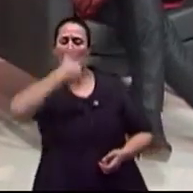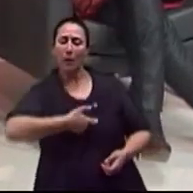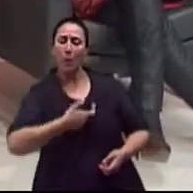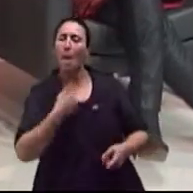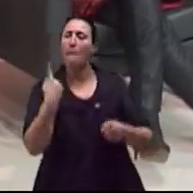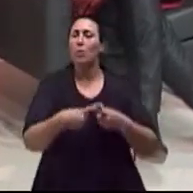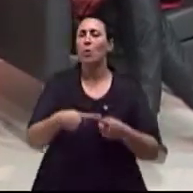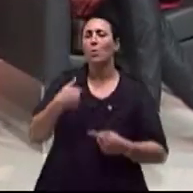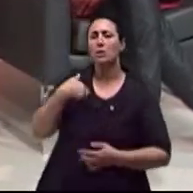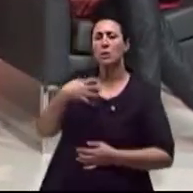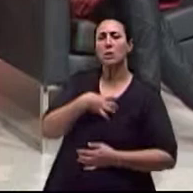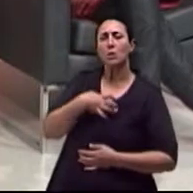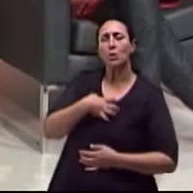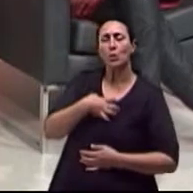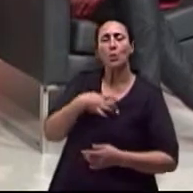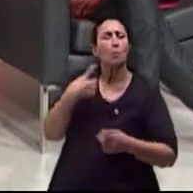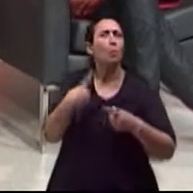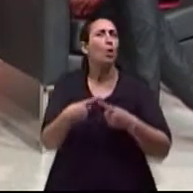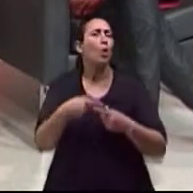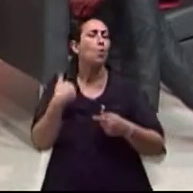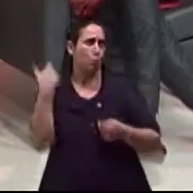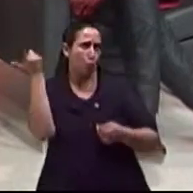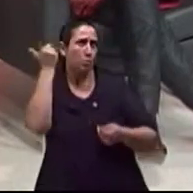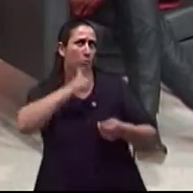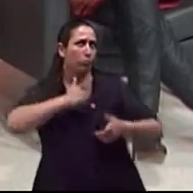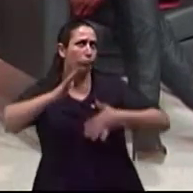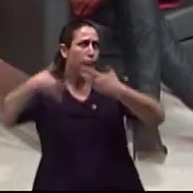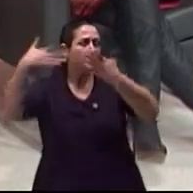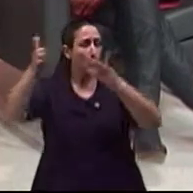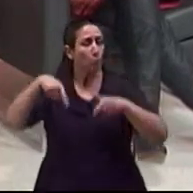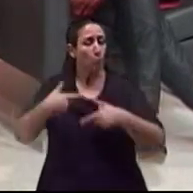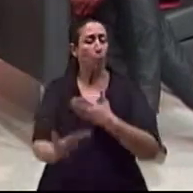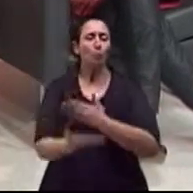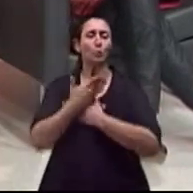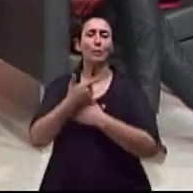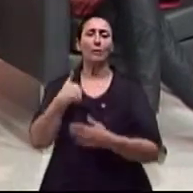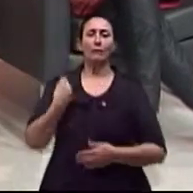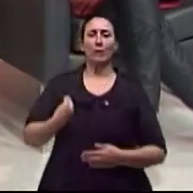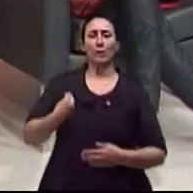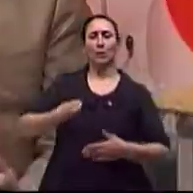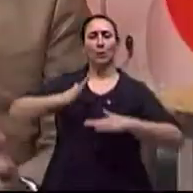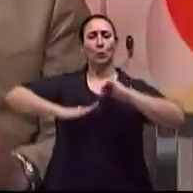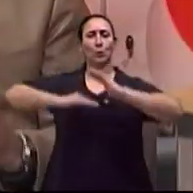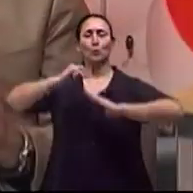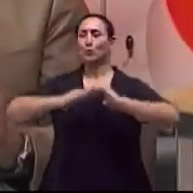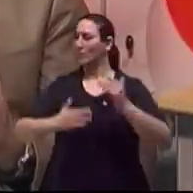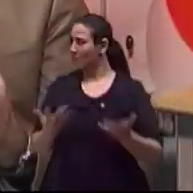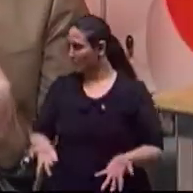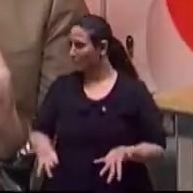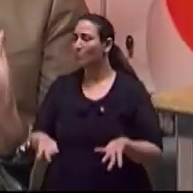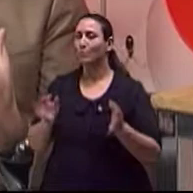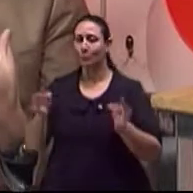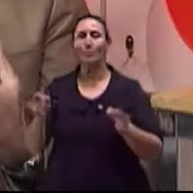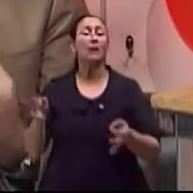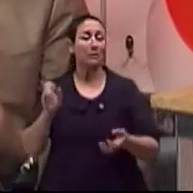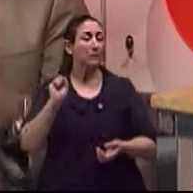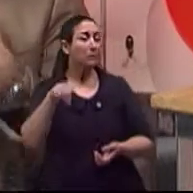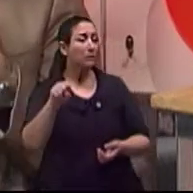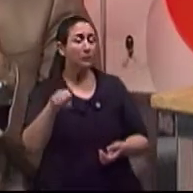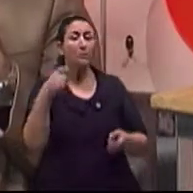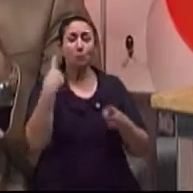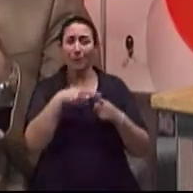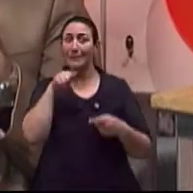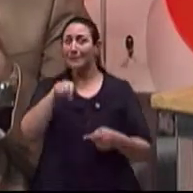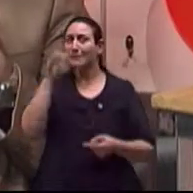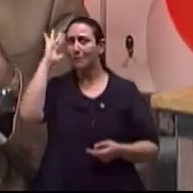reajo desta forma Me leva a vida mais plena, né, Ivan? Isso, qual é, na verdade, esse entendimento